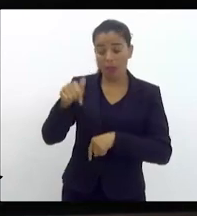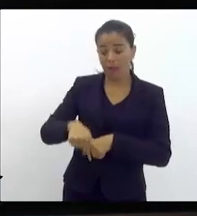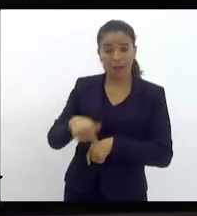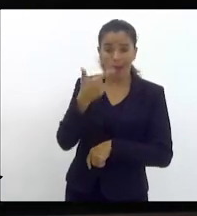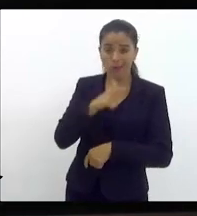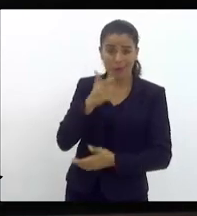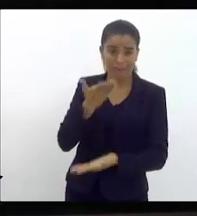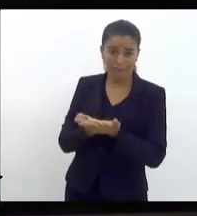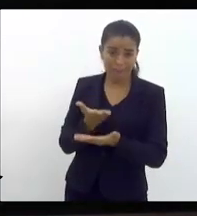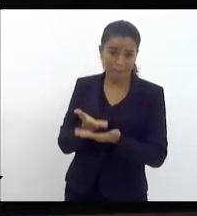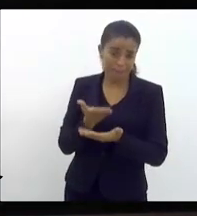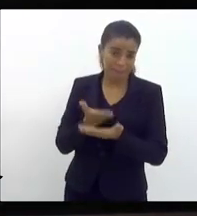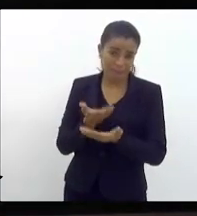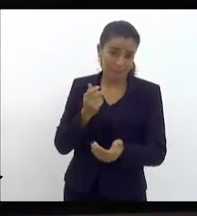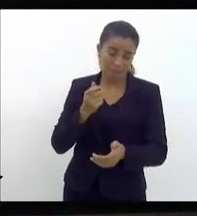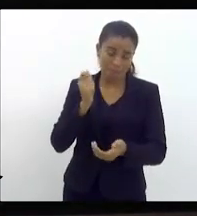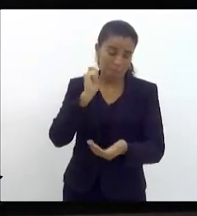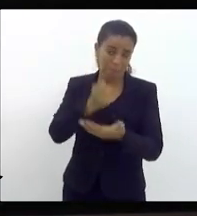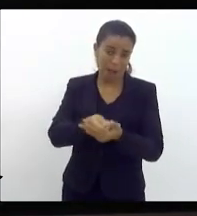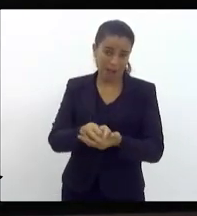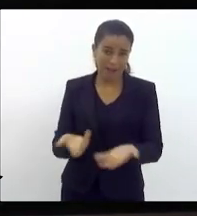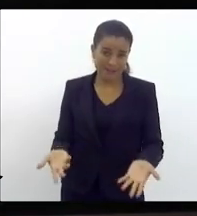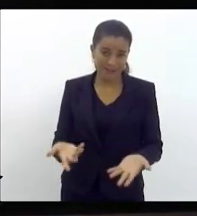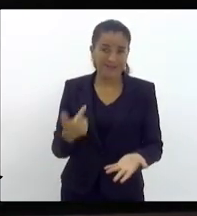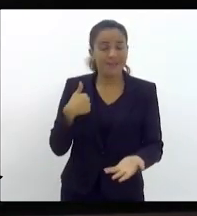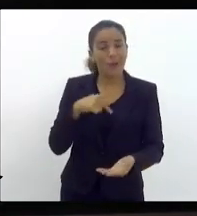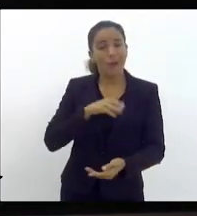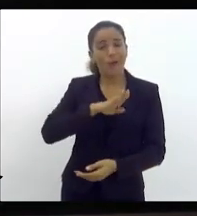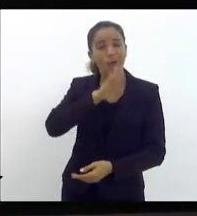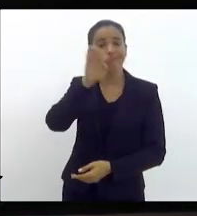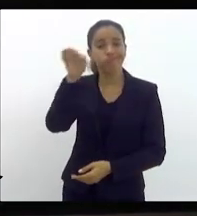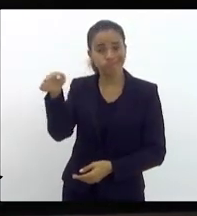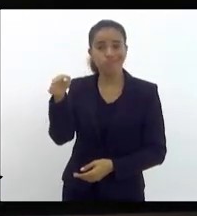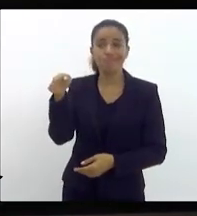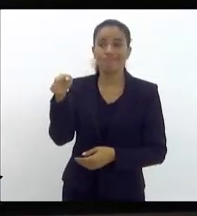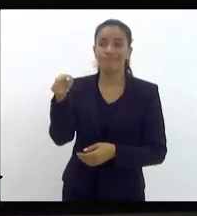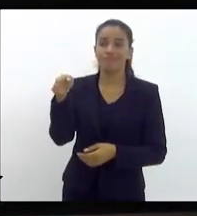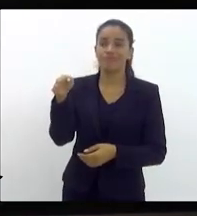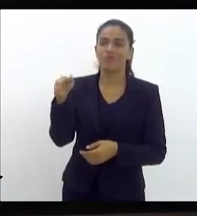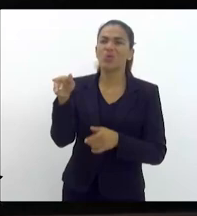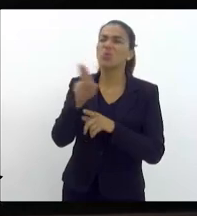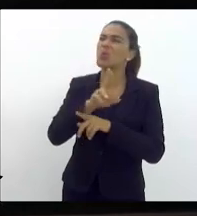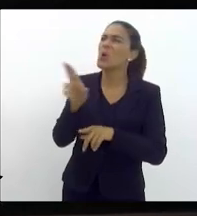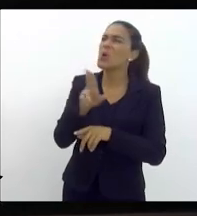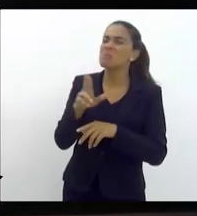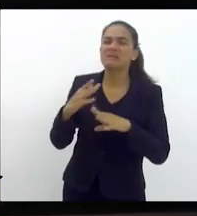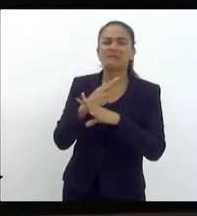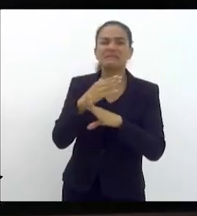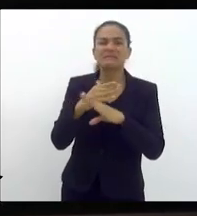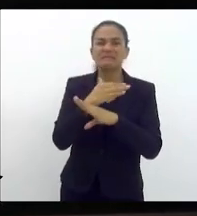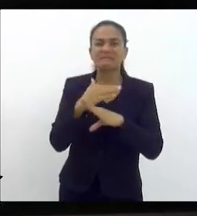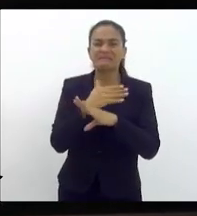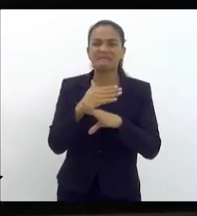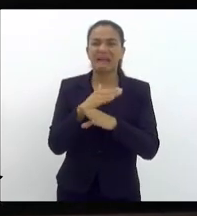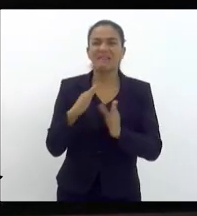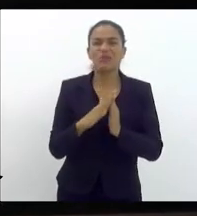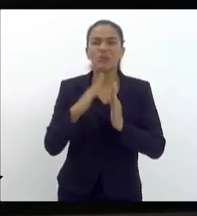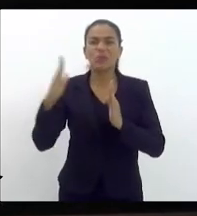é mais barato. Então, eu estive lá na cidade, esqueci o nome da cidade, do lado do